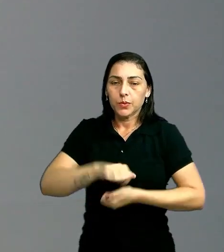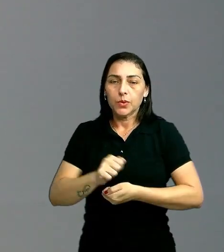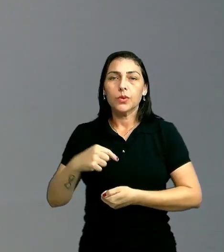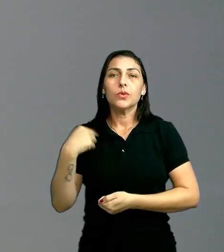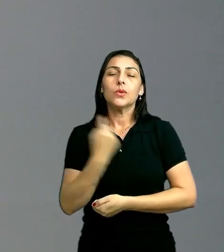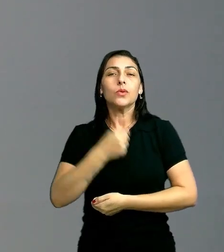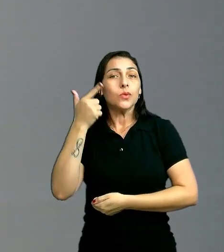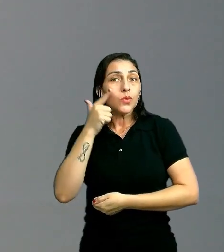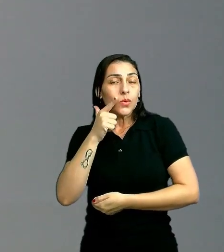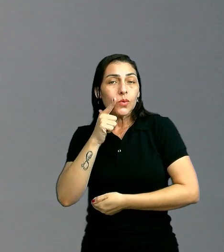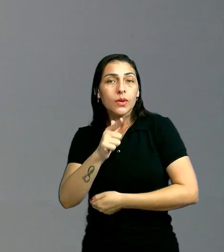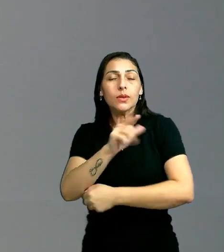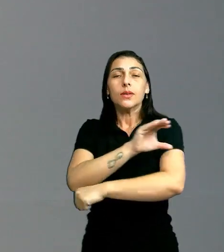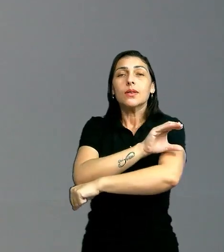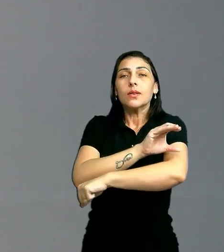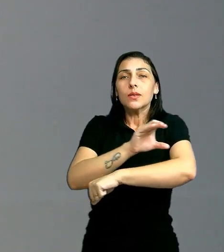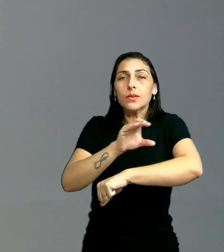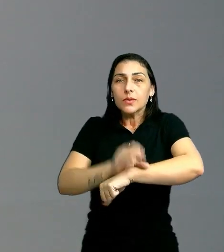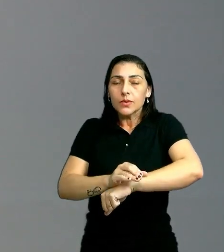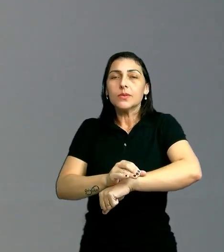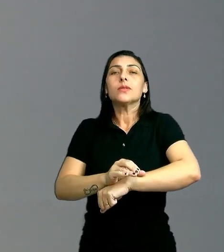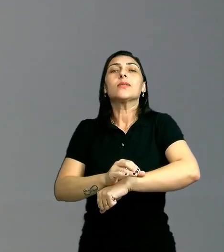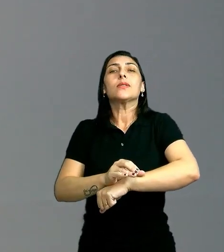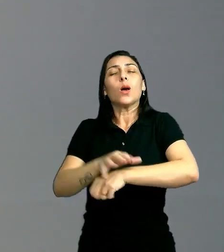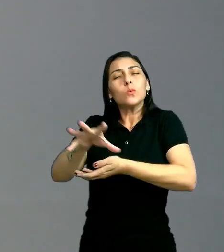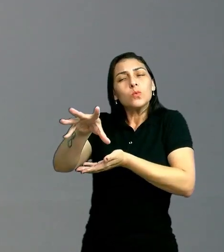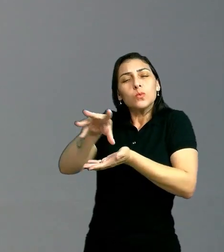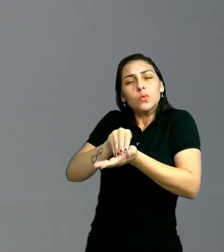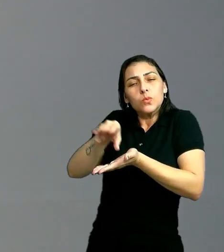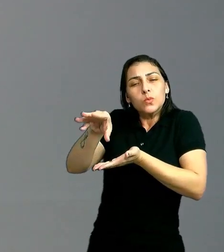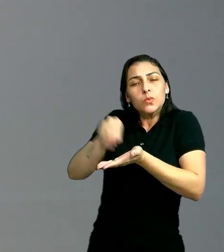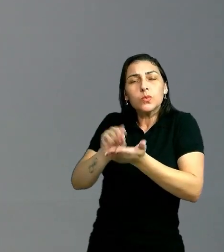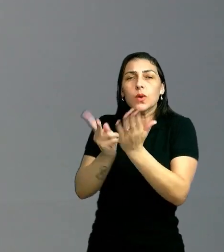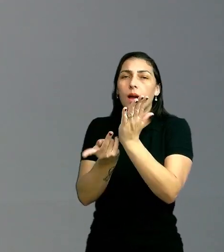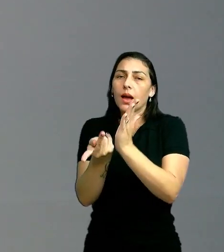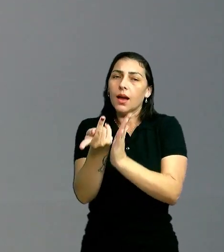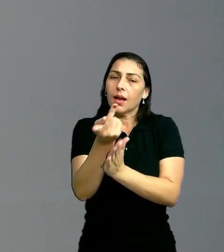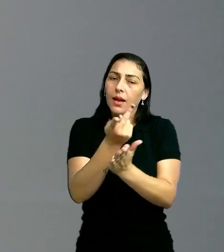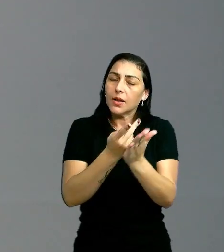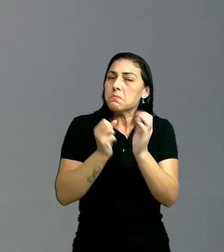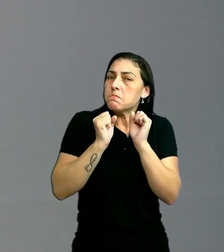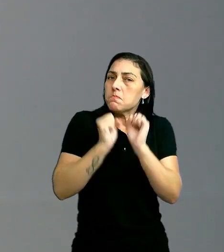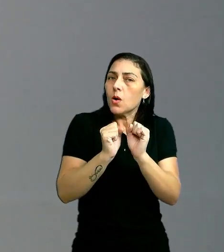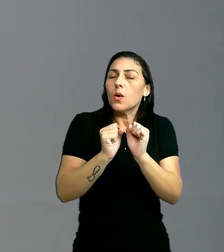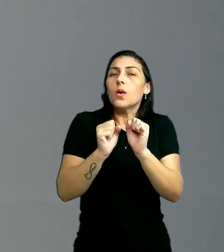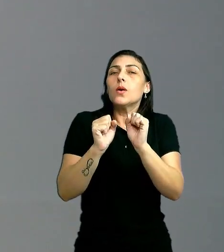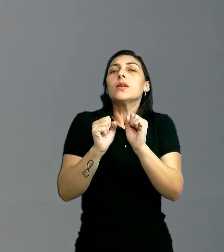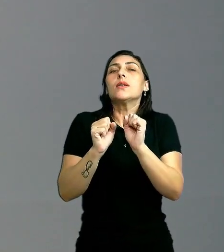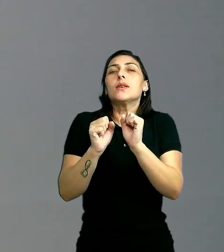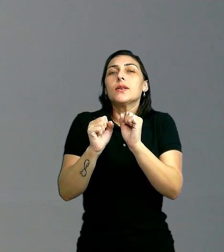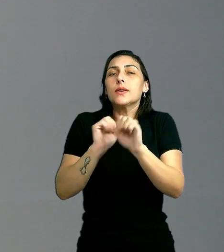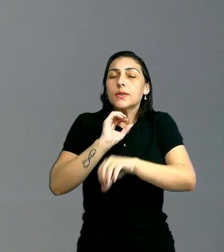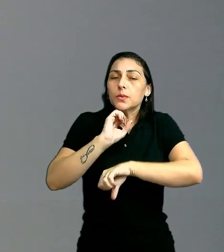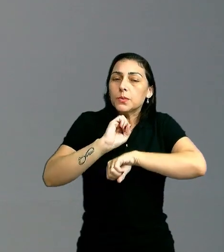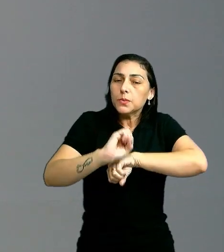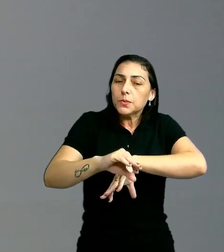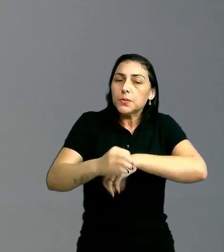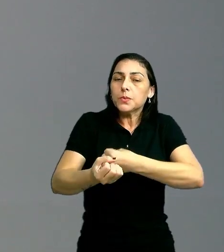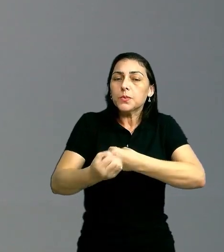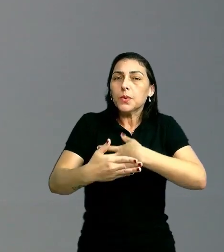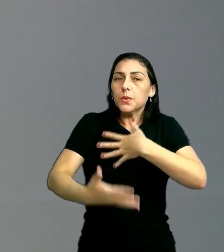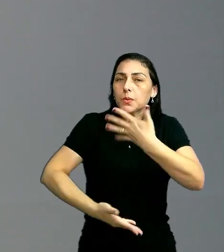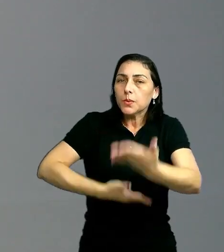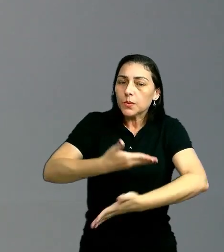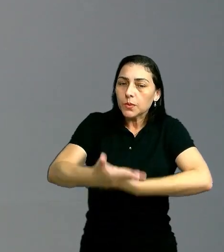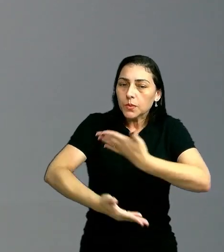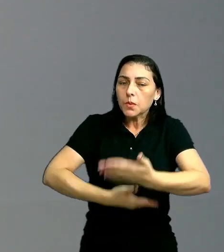conseguimos com que as culturas, com que a arte como um todo, possa transcender aos nossos limites geográficos.